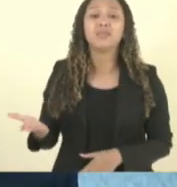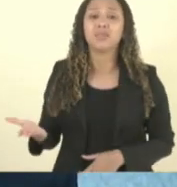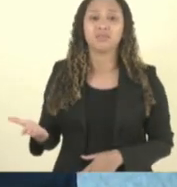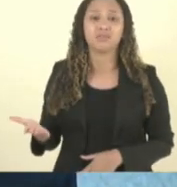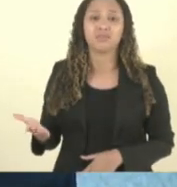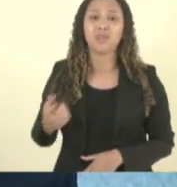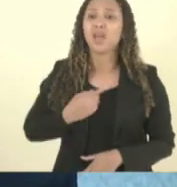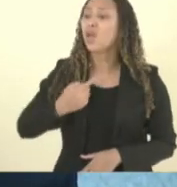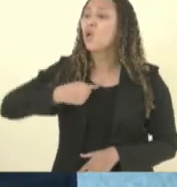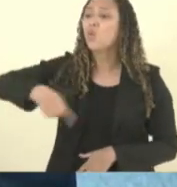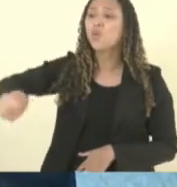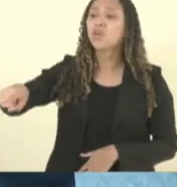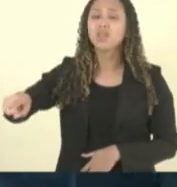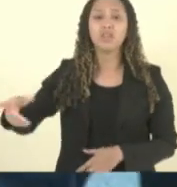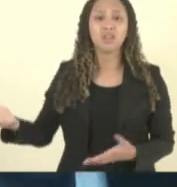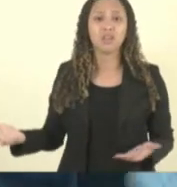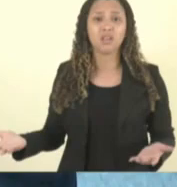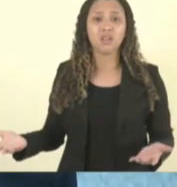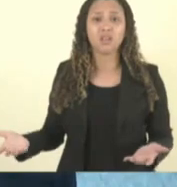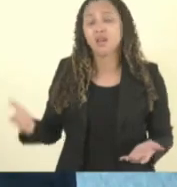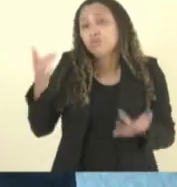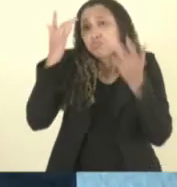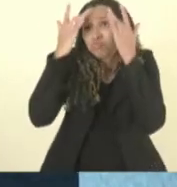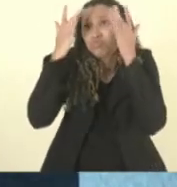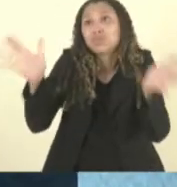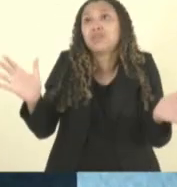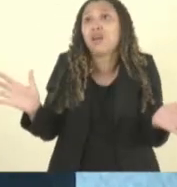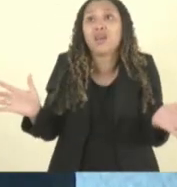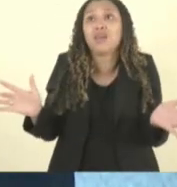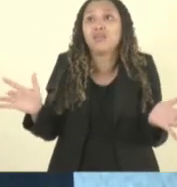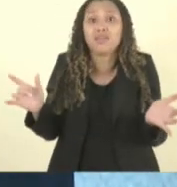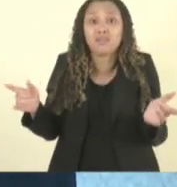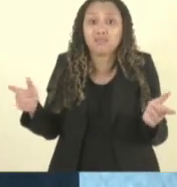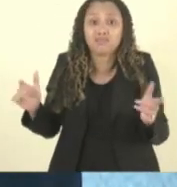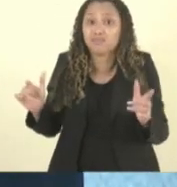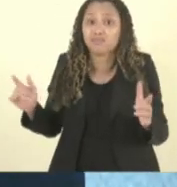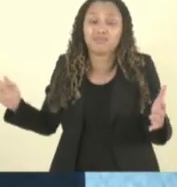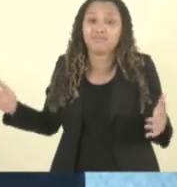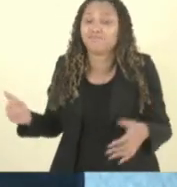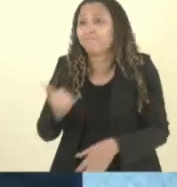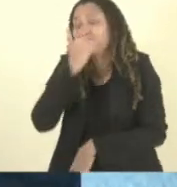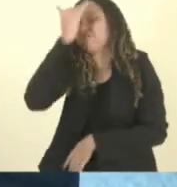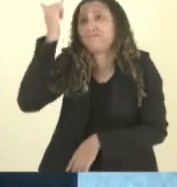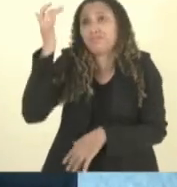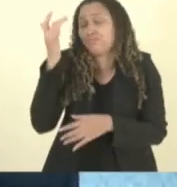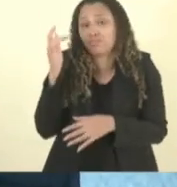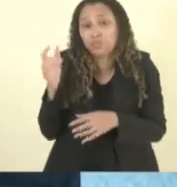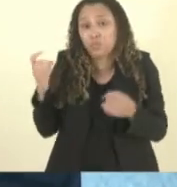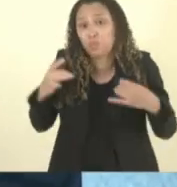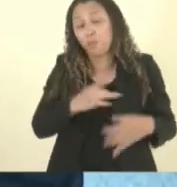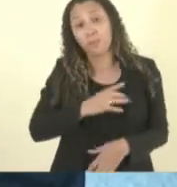entrar lá será fazer uma loucura eu tô com medo de mim